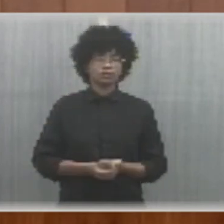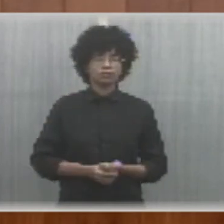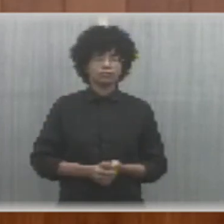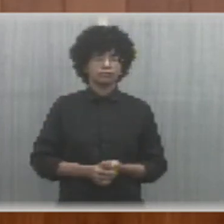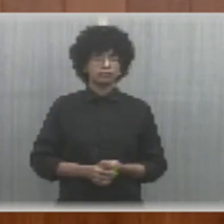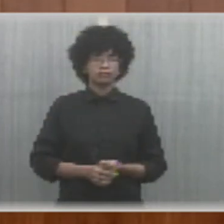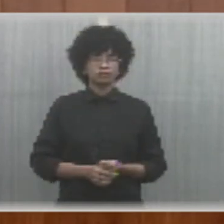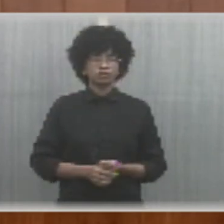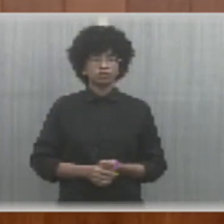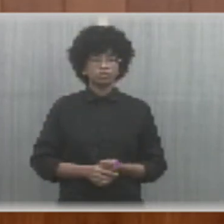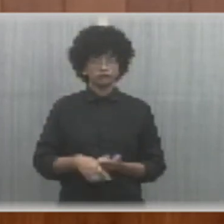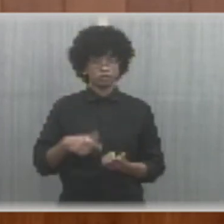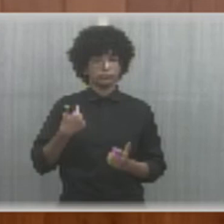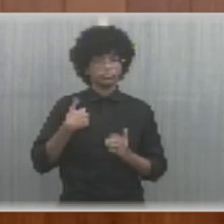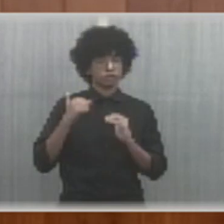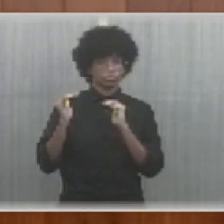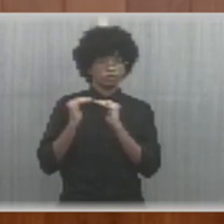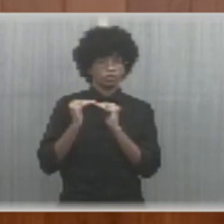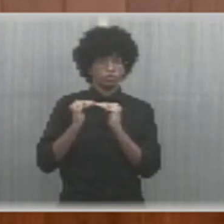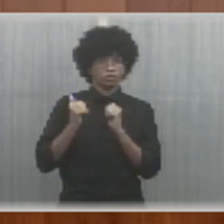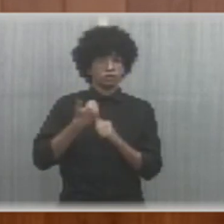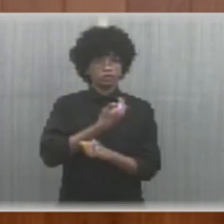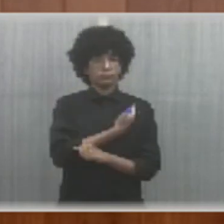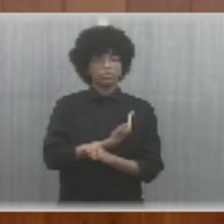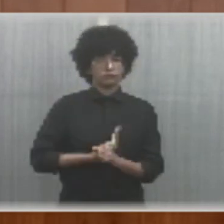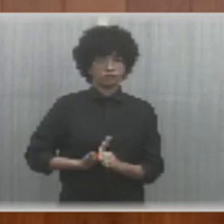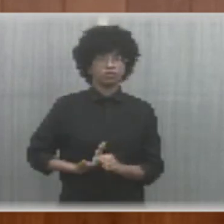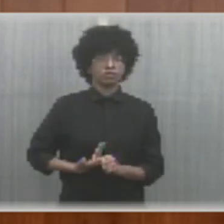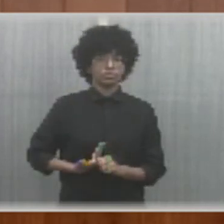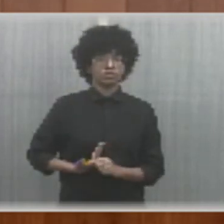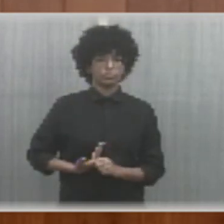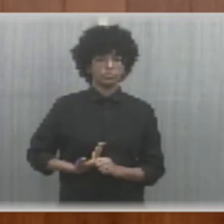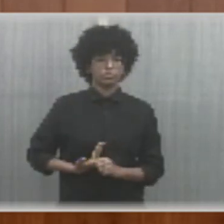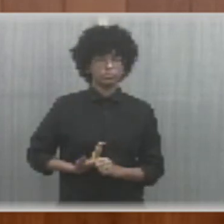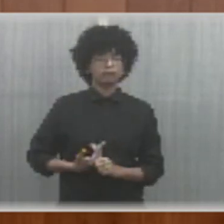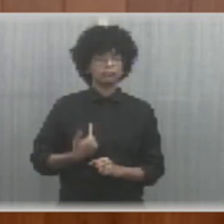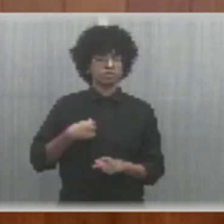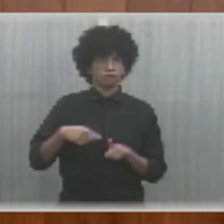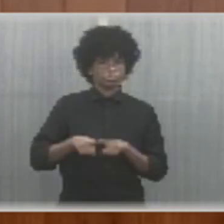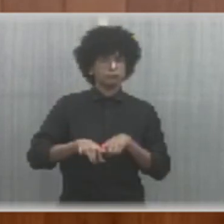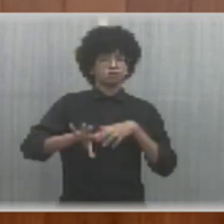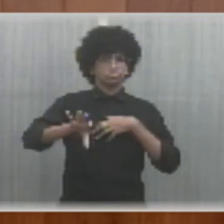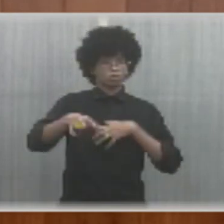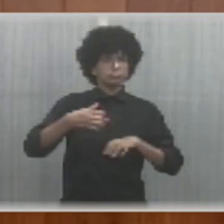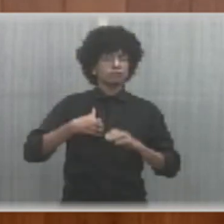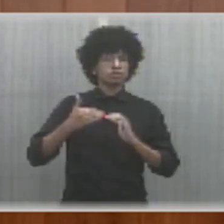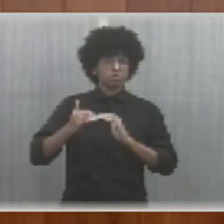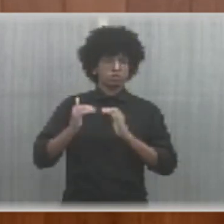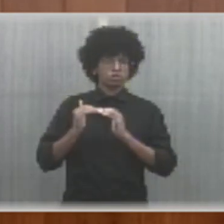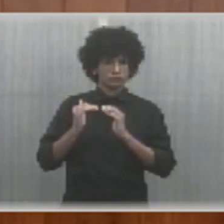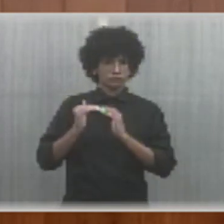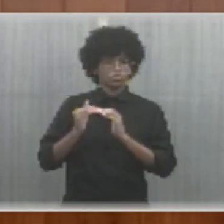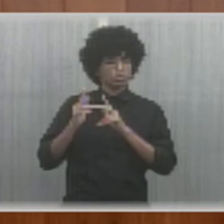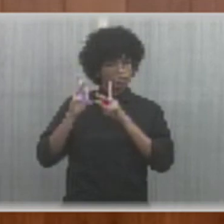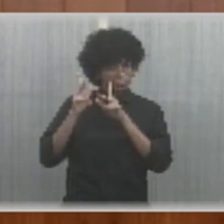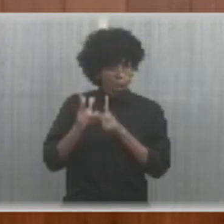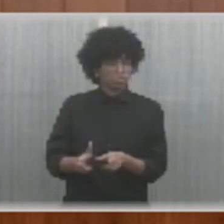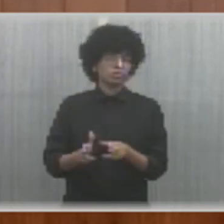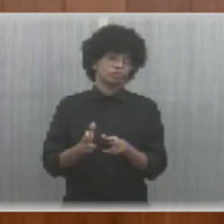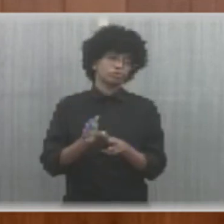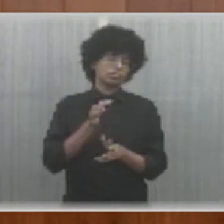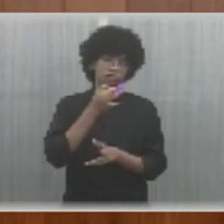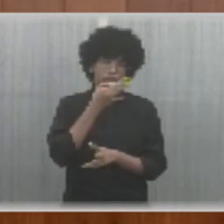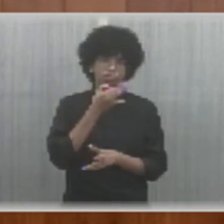Isso, eu concordo com o governador, sou solidário a ele e também tenho o mesmo desejo.